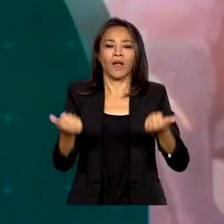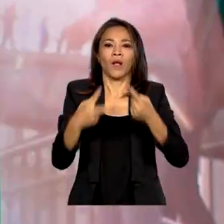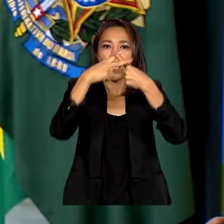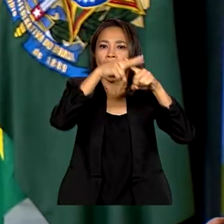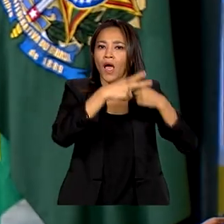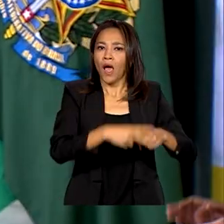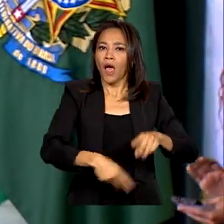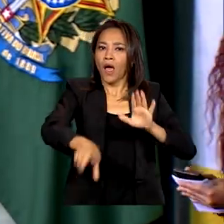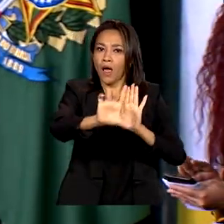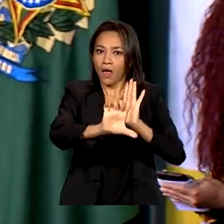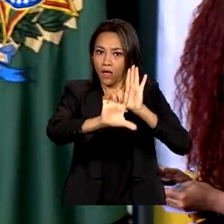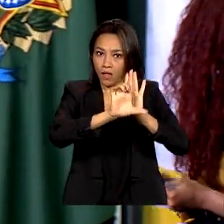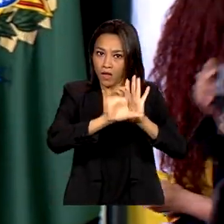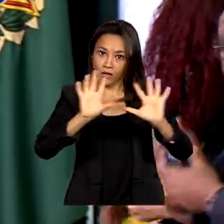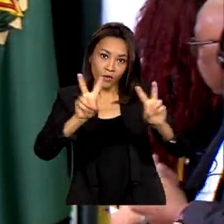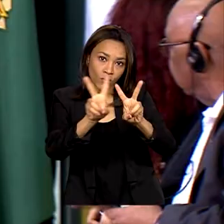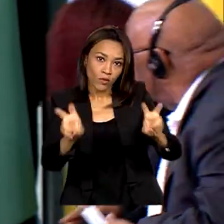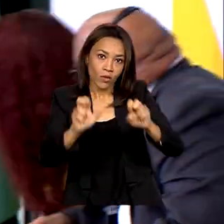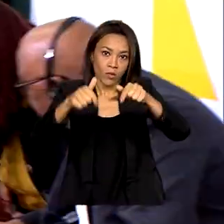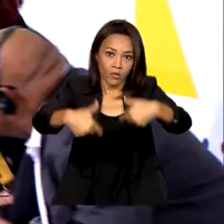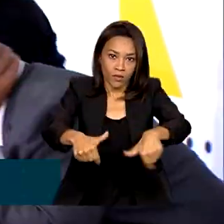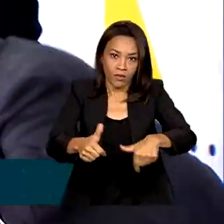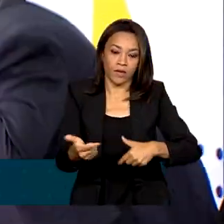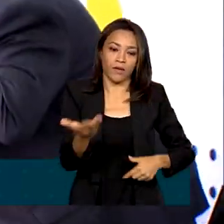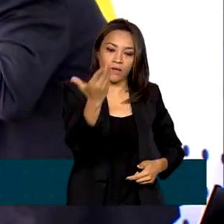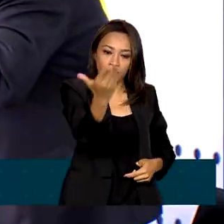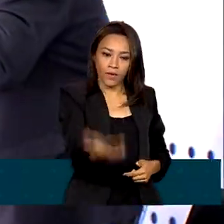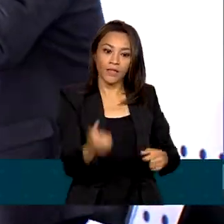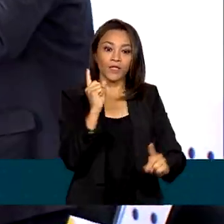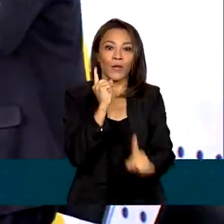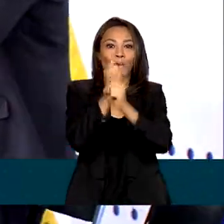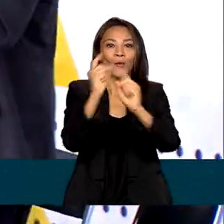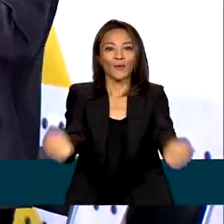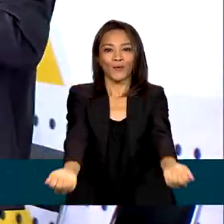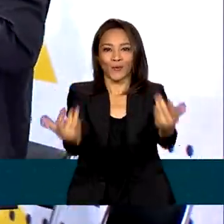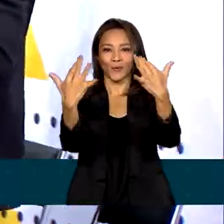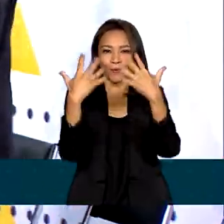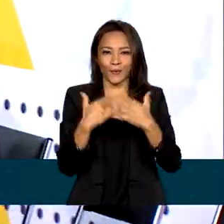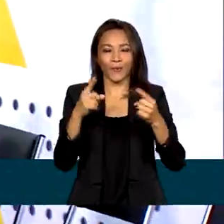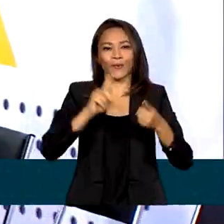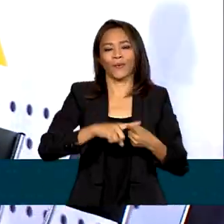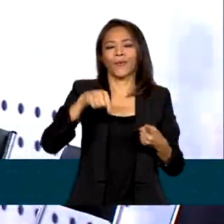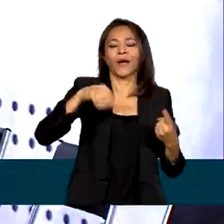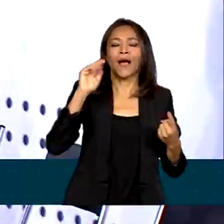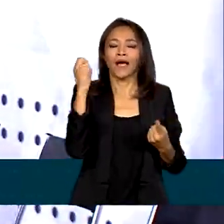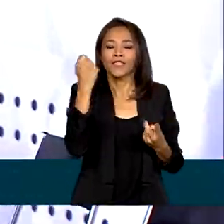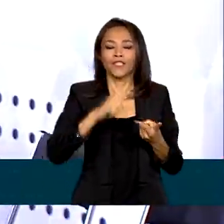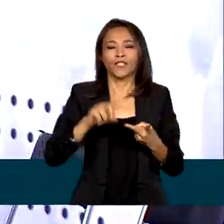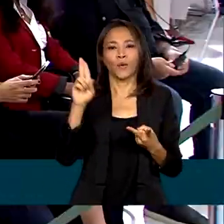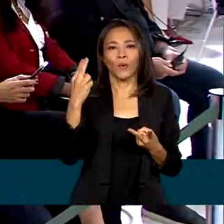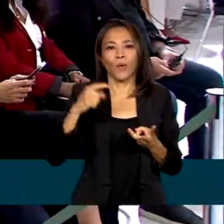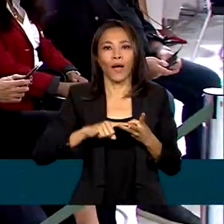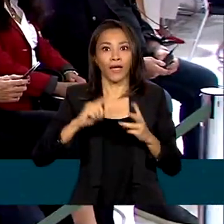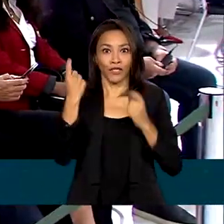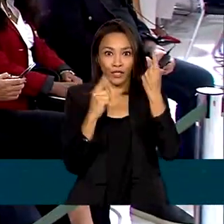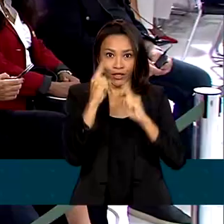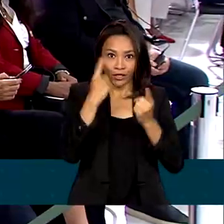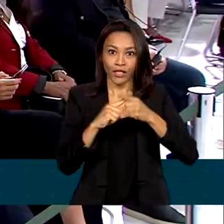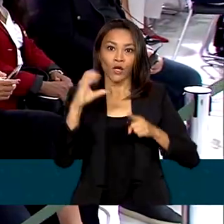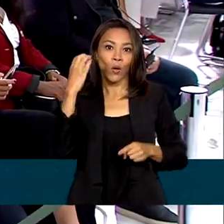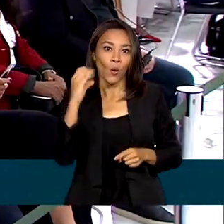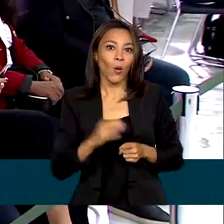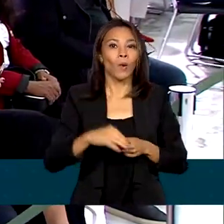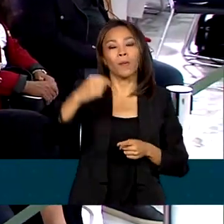trabalho. O encontro reuniu sindicalistas de países como Argentina, Uruguai, Chile, Colômbia,